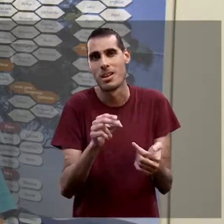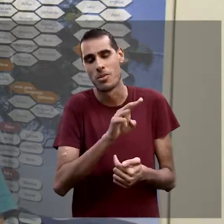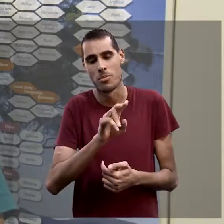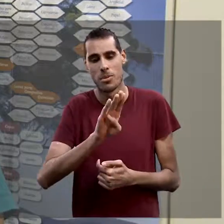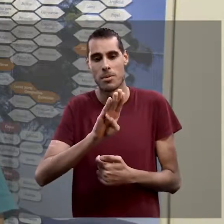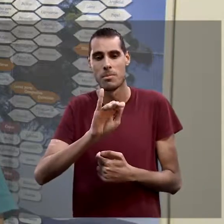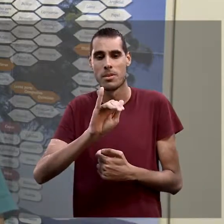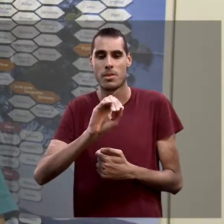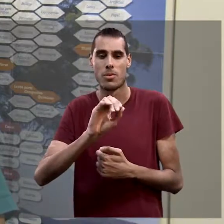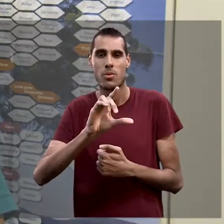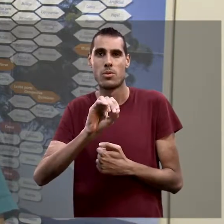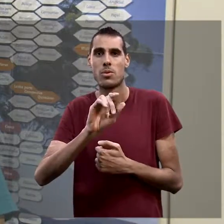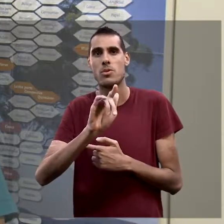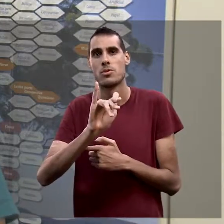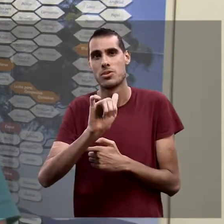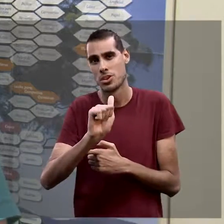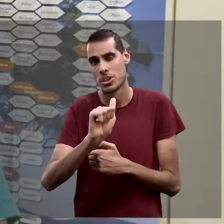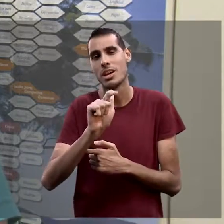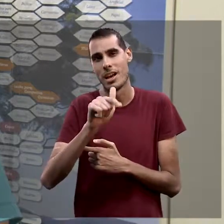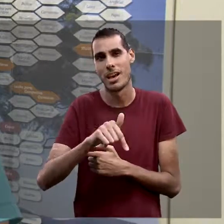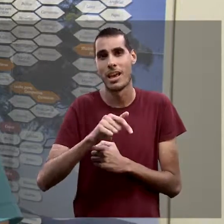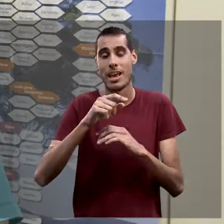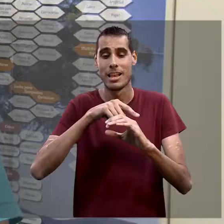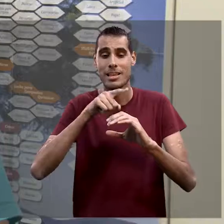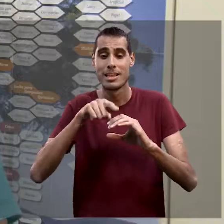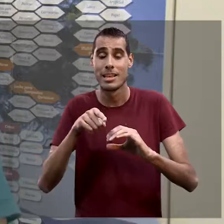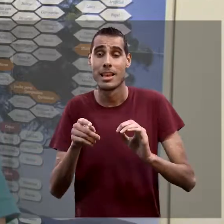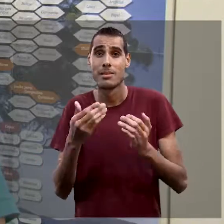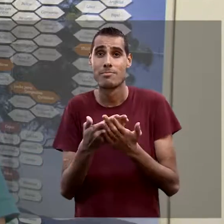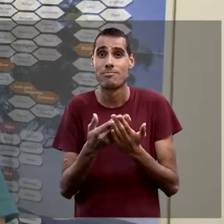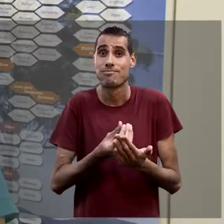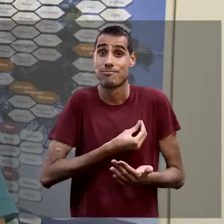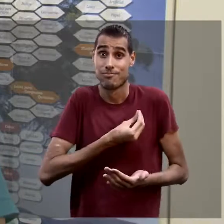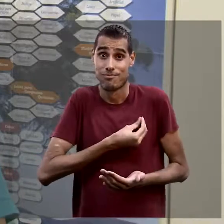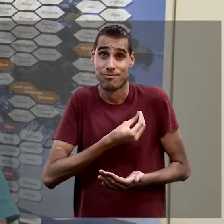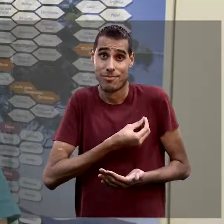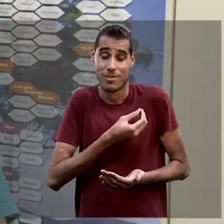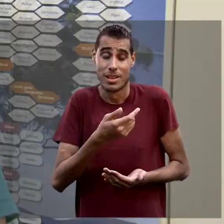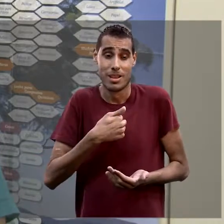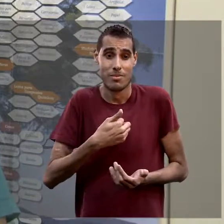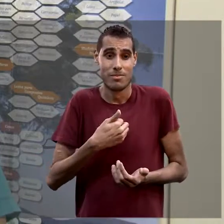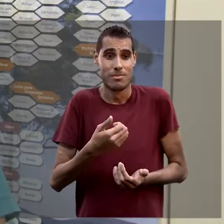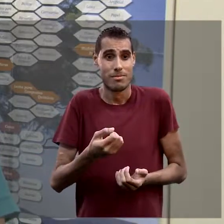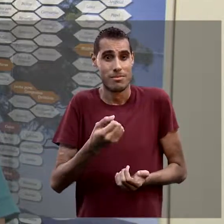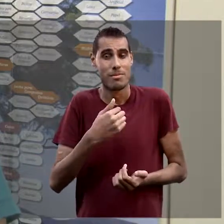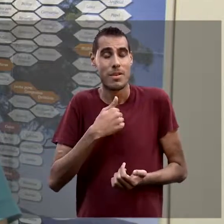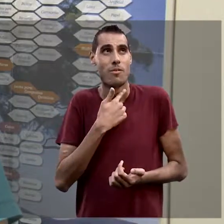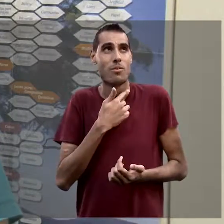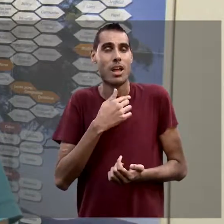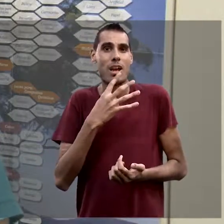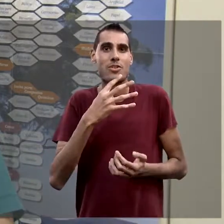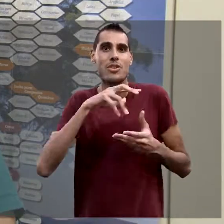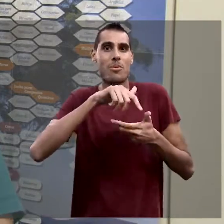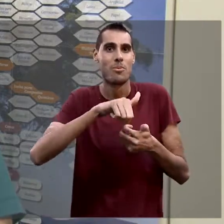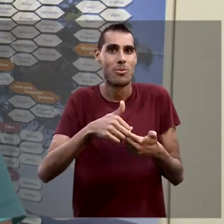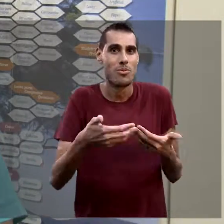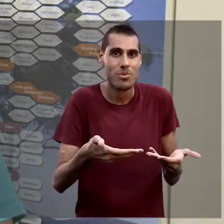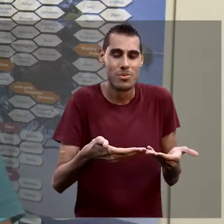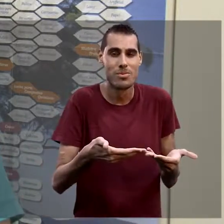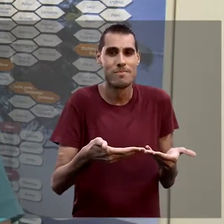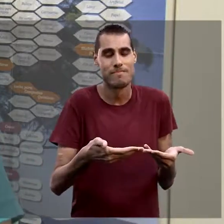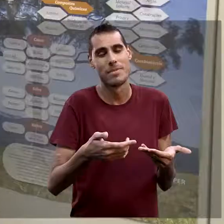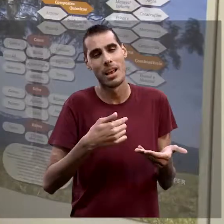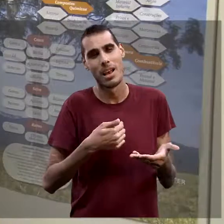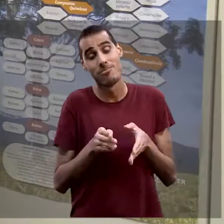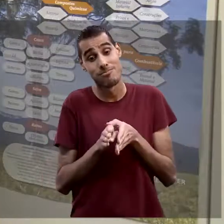E a biologia, como o nome mesmo já diz, a ciência da vida, ela me trouxe um conhecimento e satisfaz a minha vontade de conhecer as